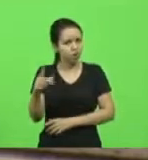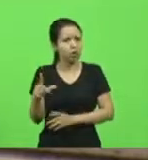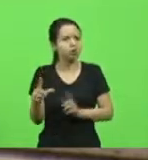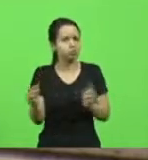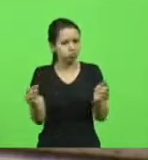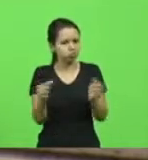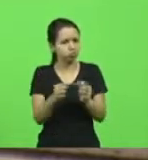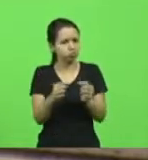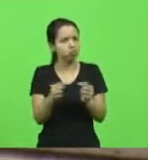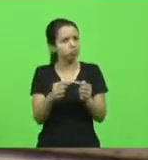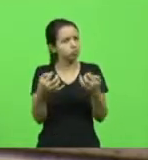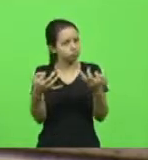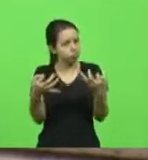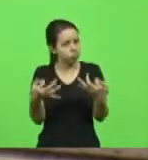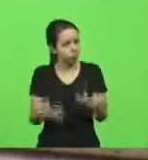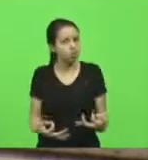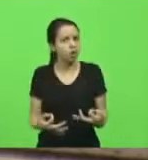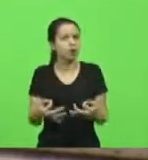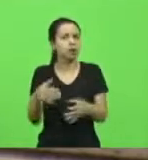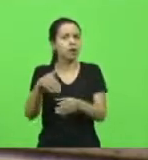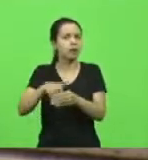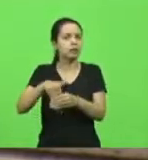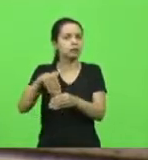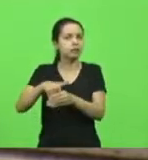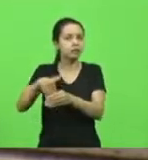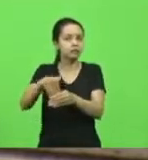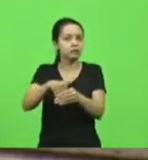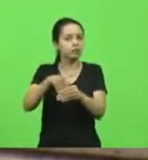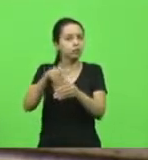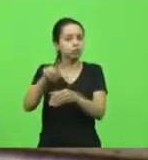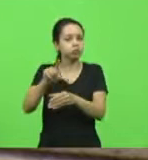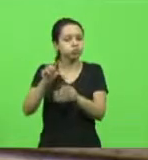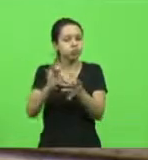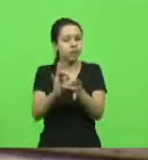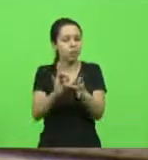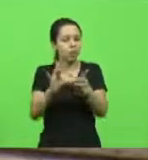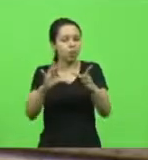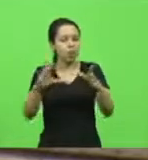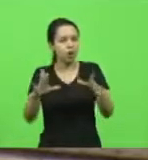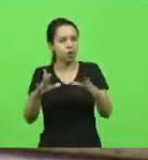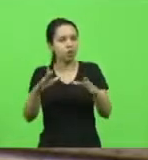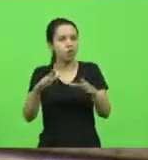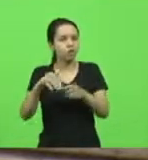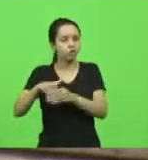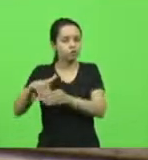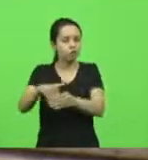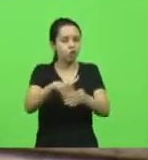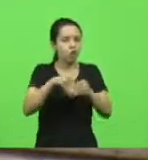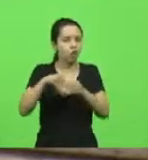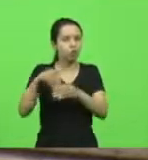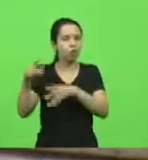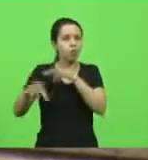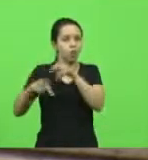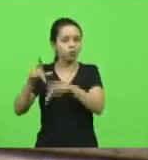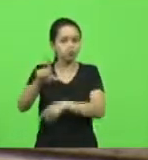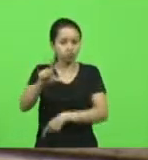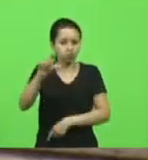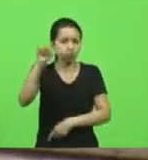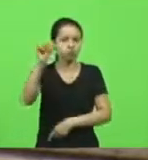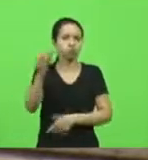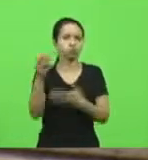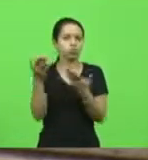democrática, com os votos que o povo de Santa Catarina lhe deu, de continuar